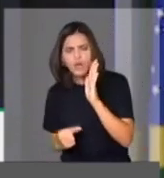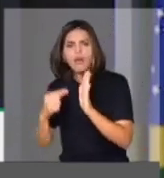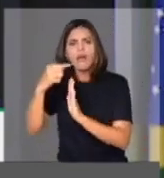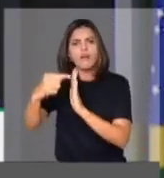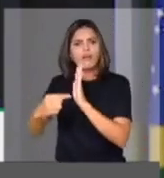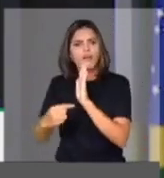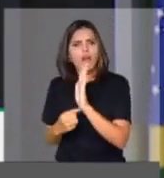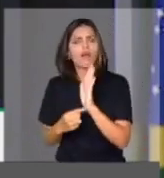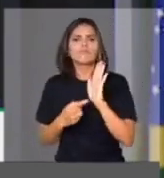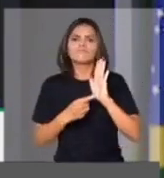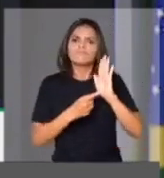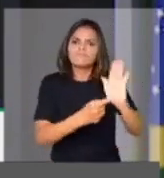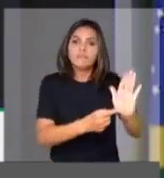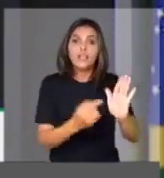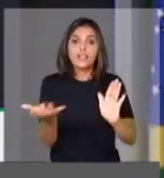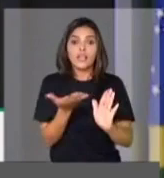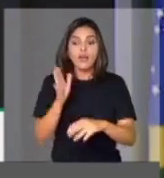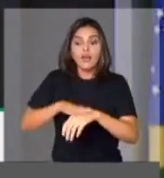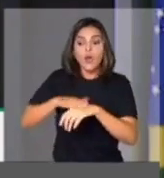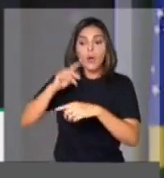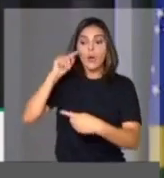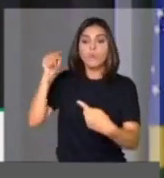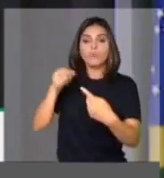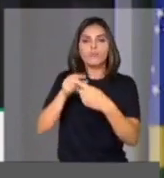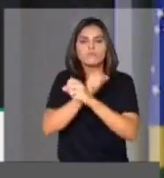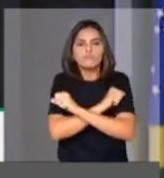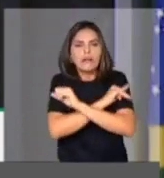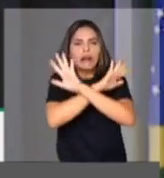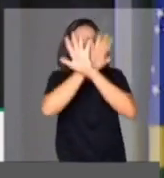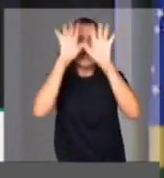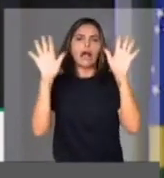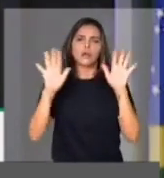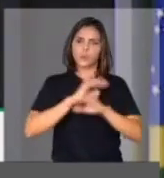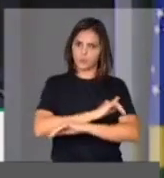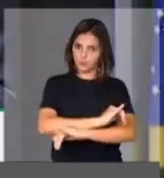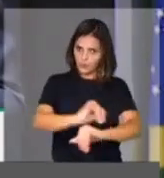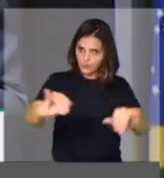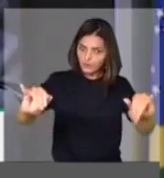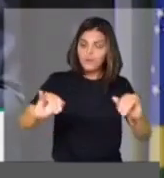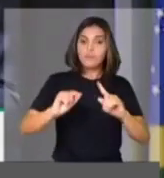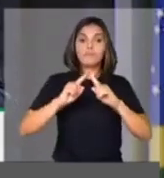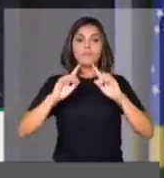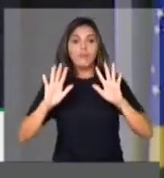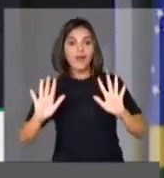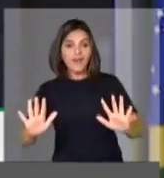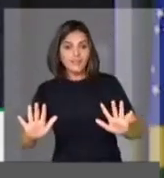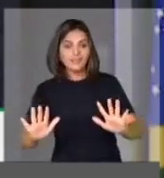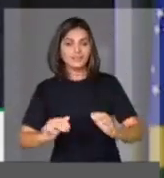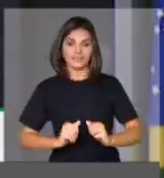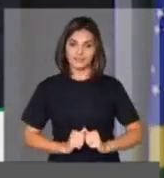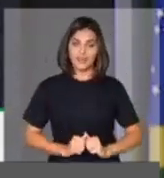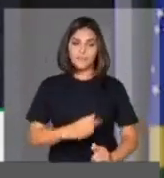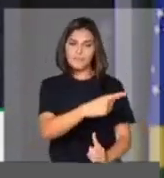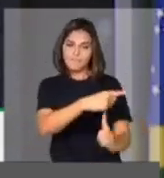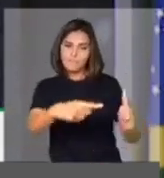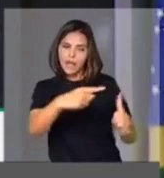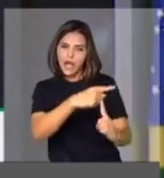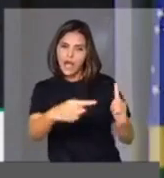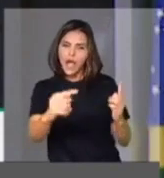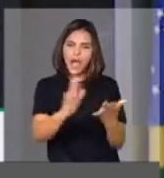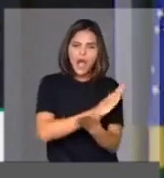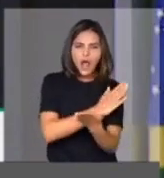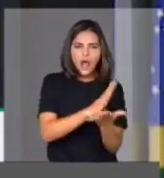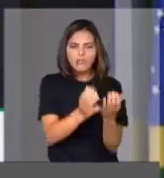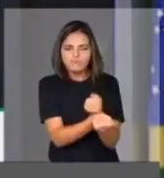comunicar neste início de trabalho. Entretanto, senhor Presidente, os colegas parlamentares, parte, e